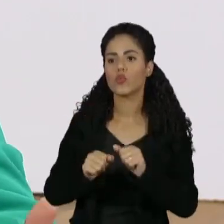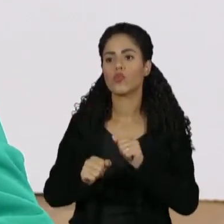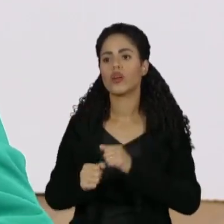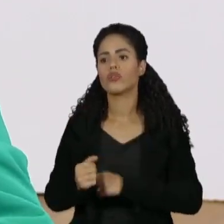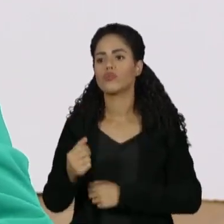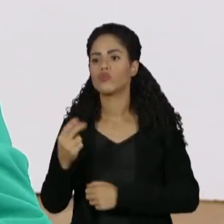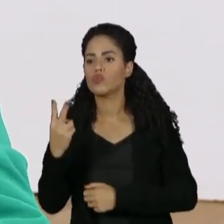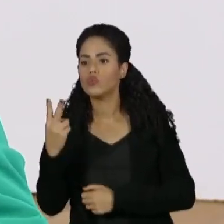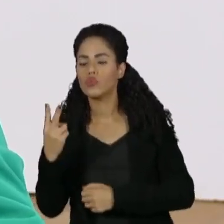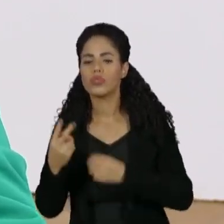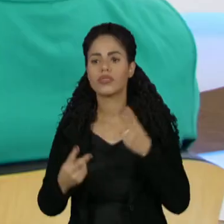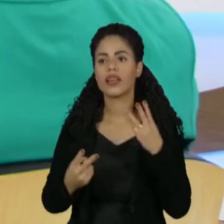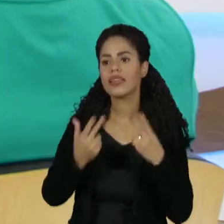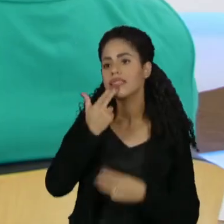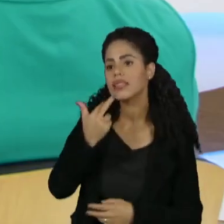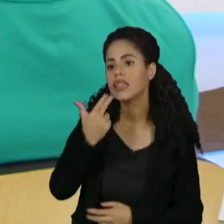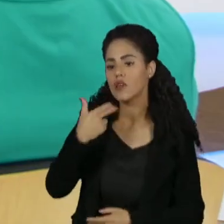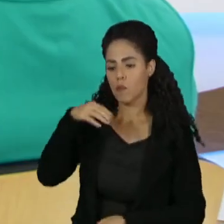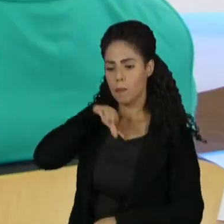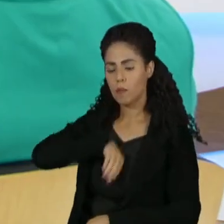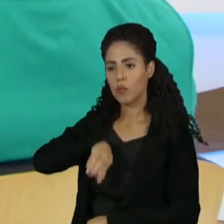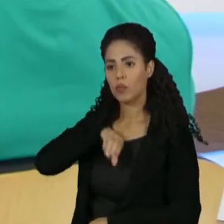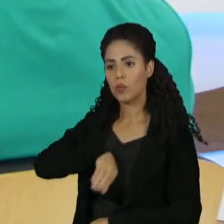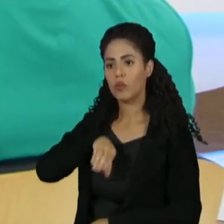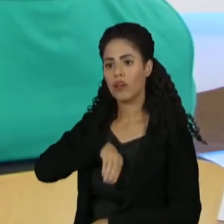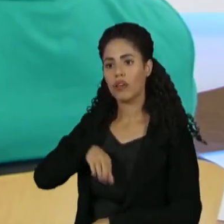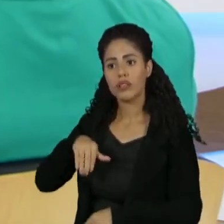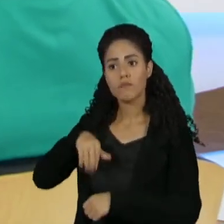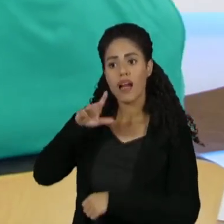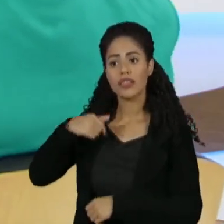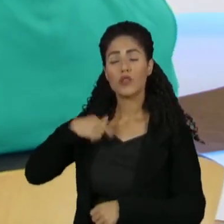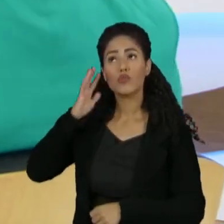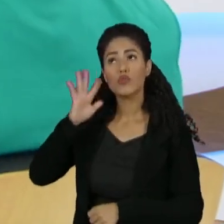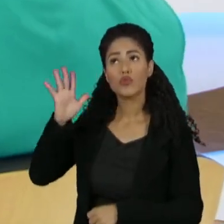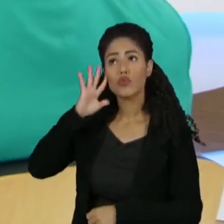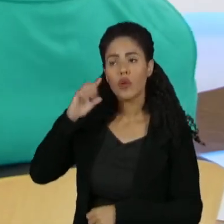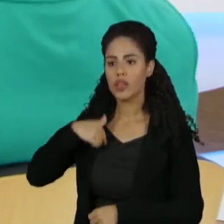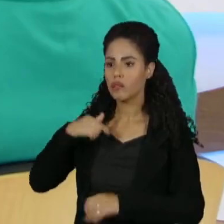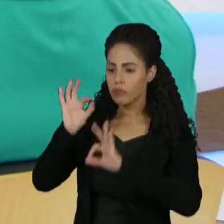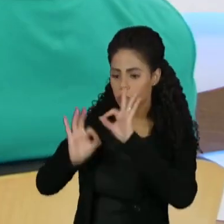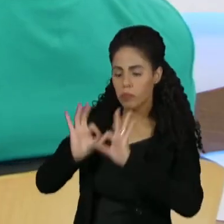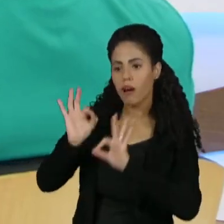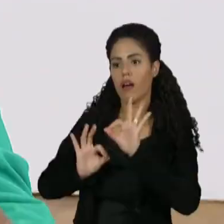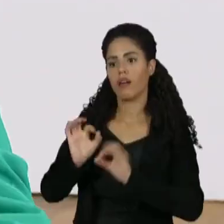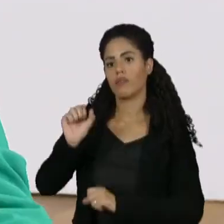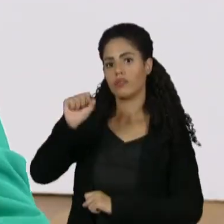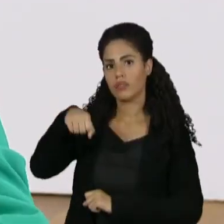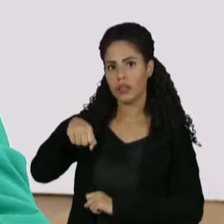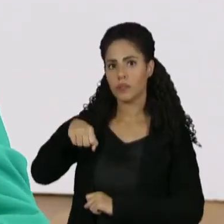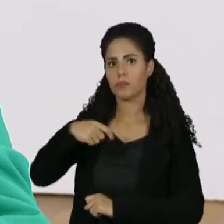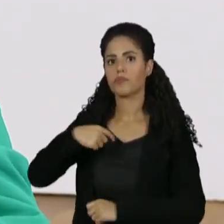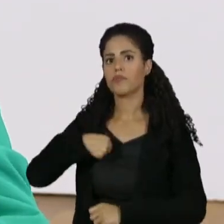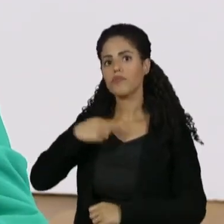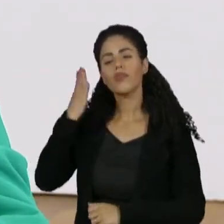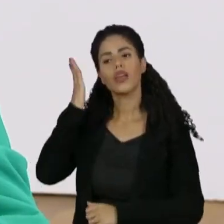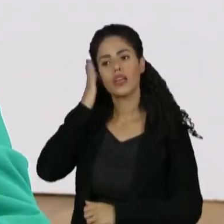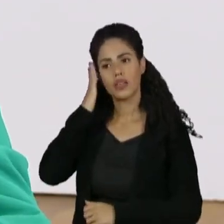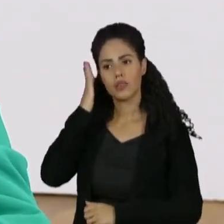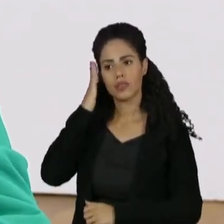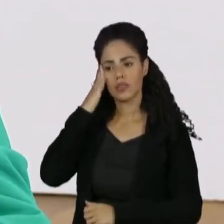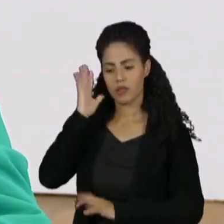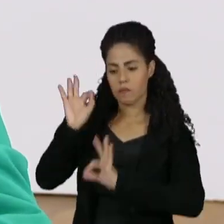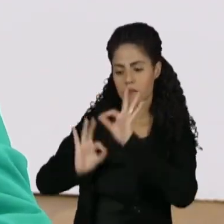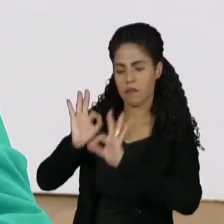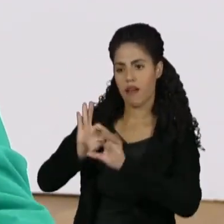línguas além do português. Eu sonho com isso e eu me preparo para isso. Eu sei que eu deveria me